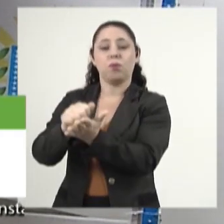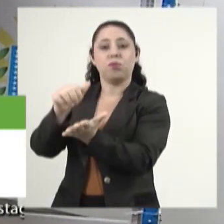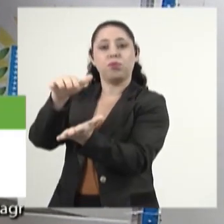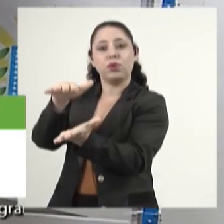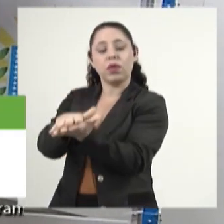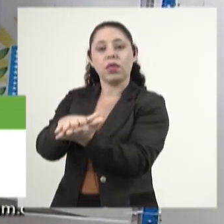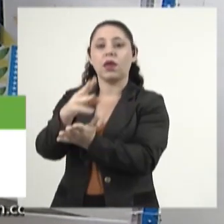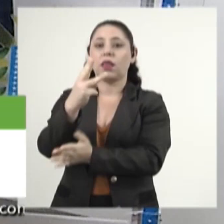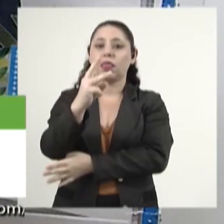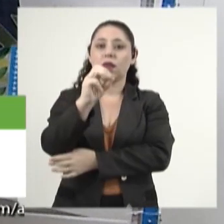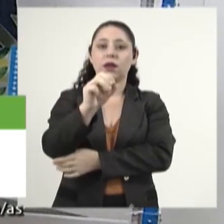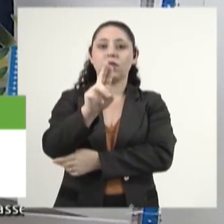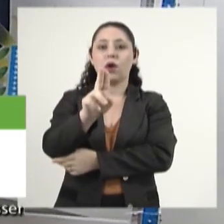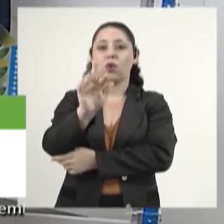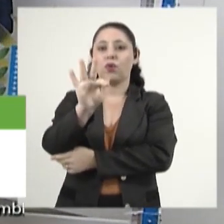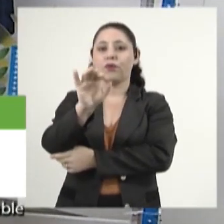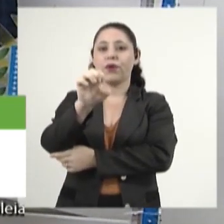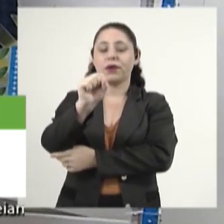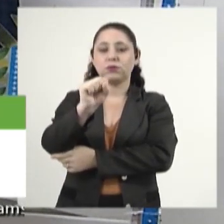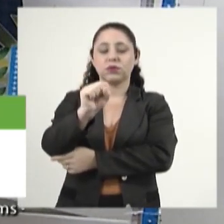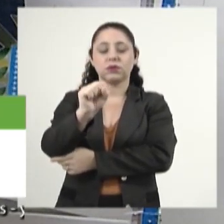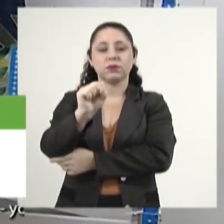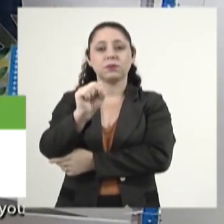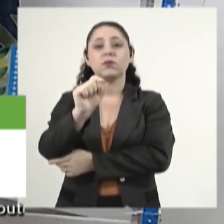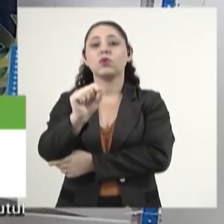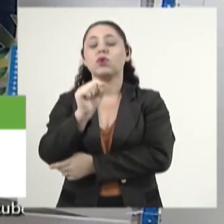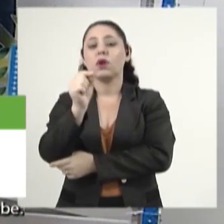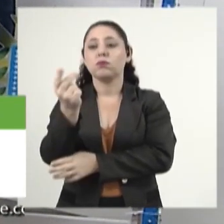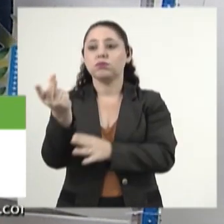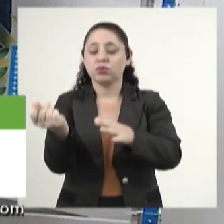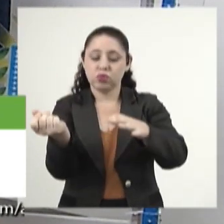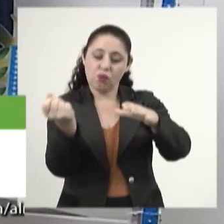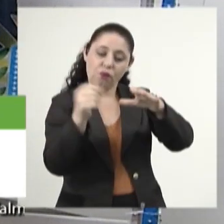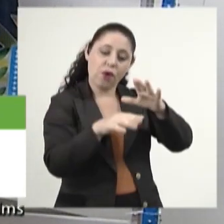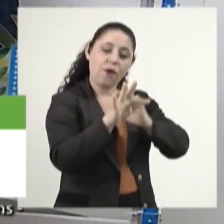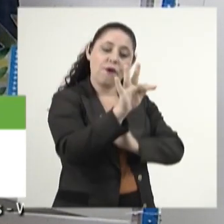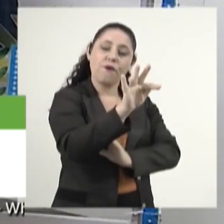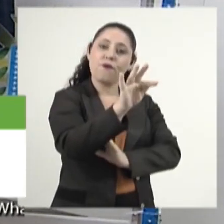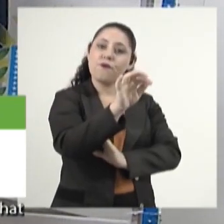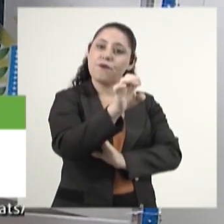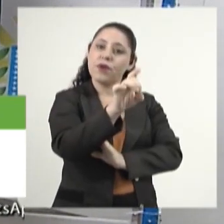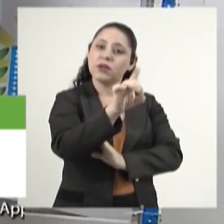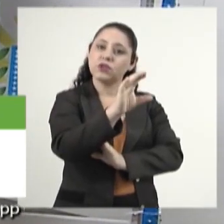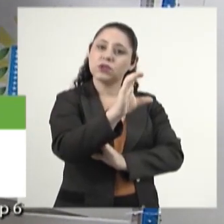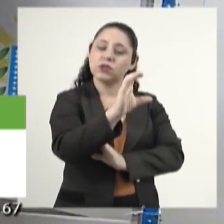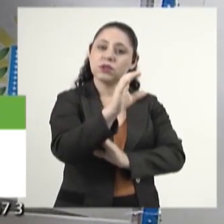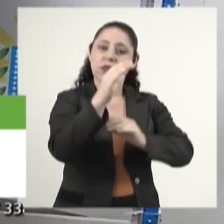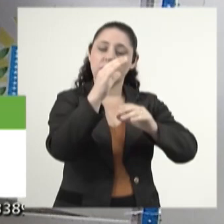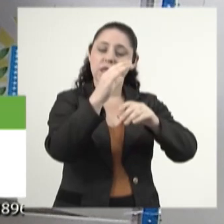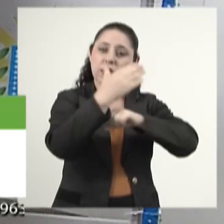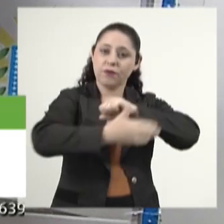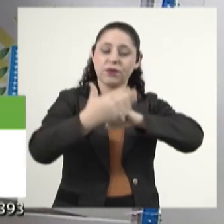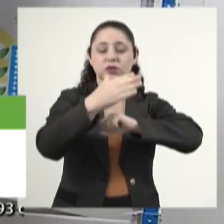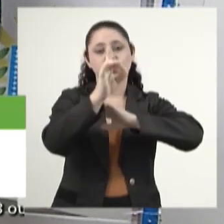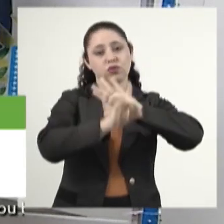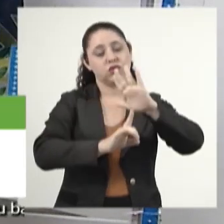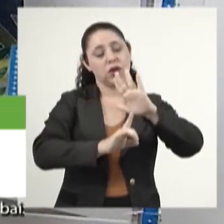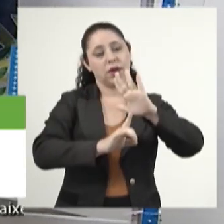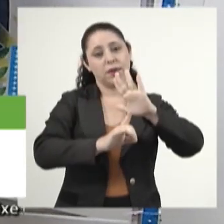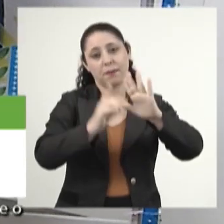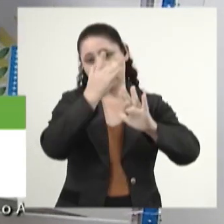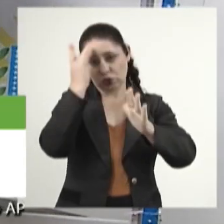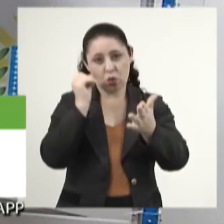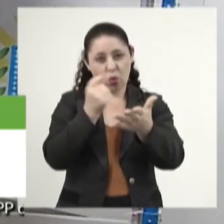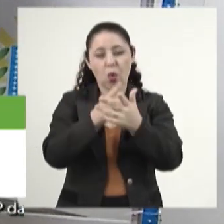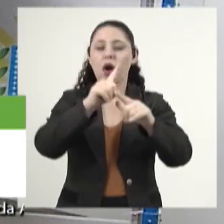multada em 30 ofermes e essa multa aqui vai ser direcionada para o nosso FEDIC, que é o Fundo Estadual de Defesa dos Direitos do Consumidor.